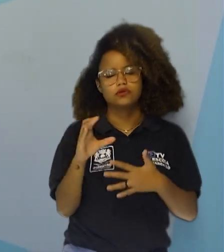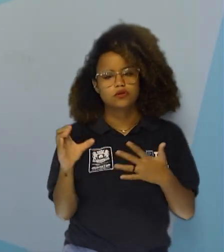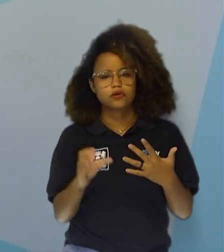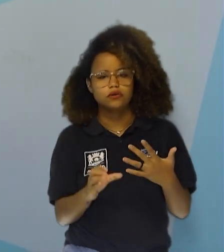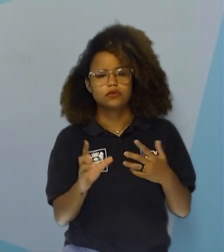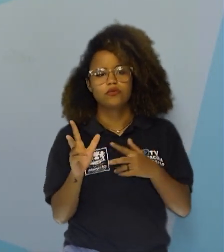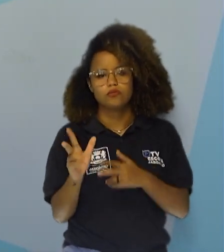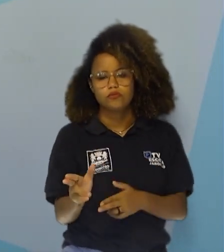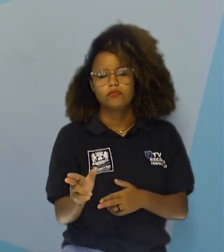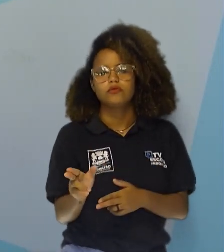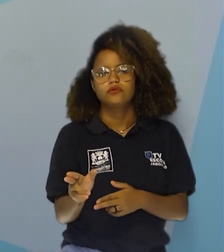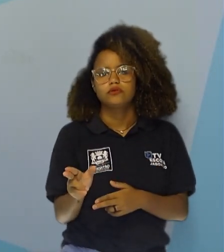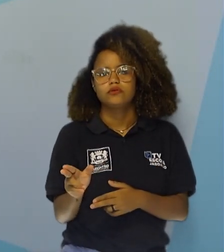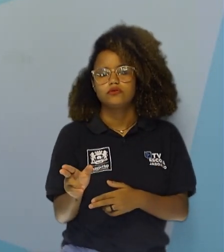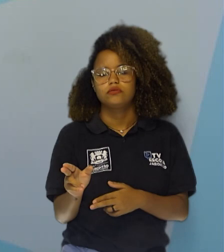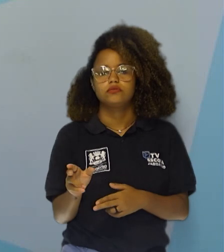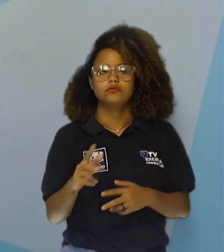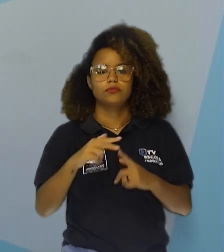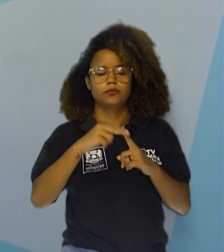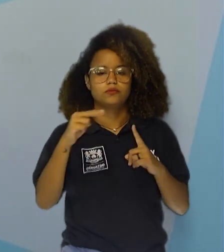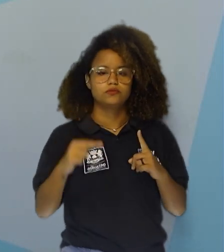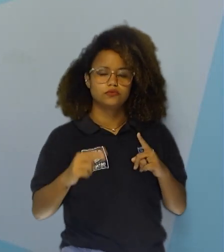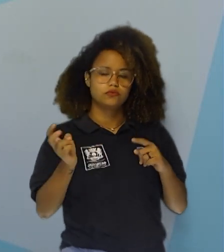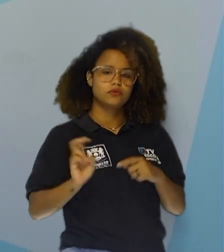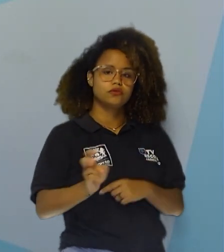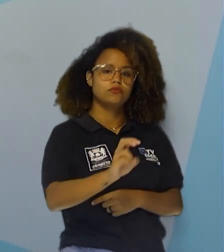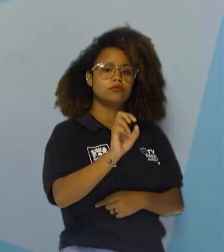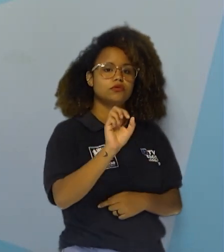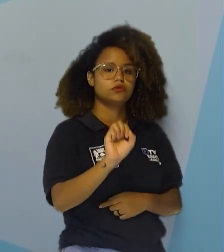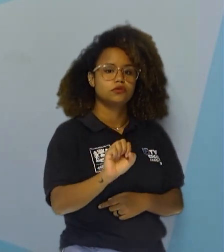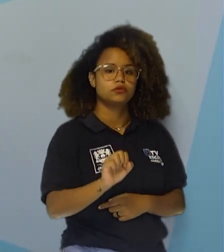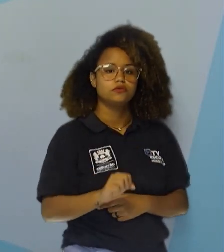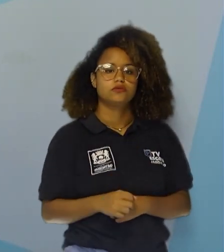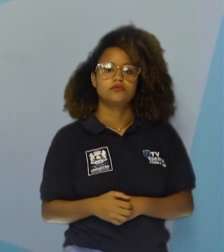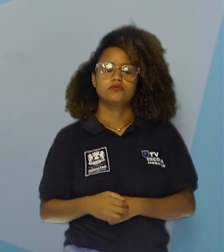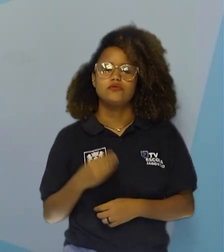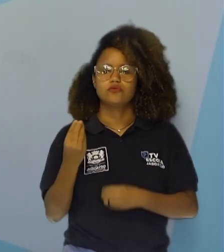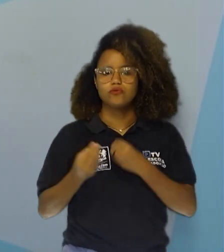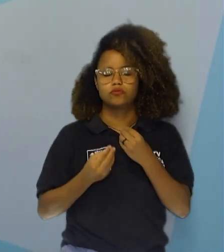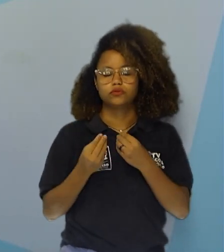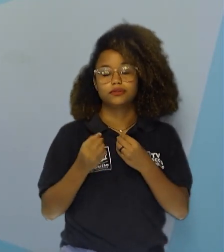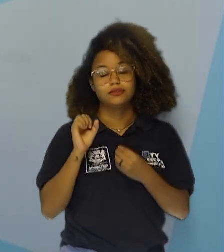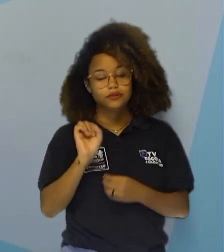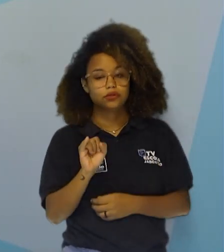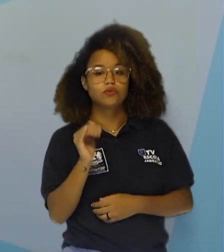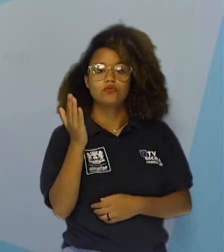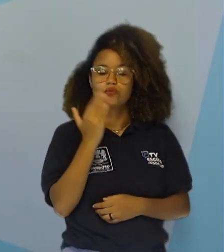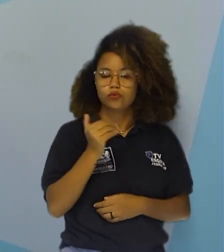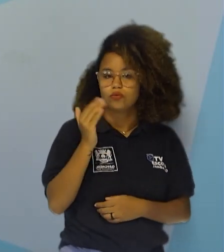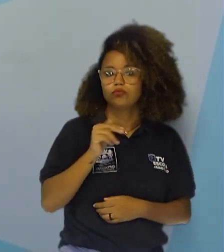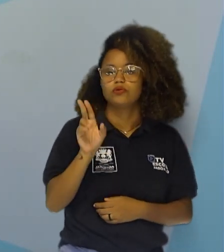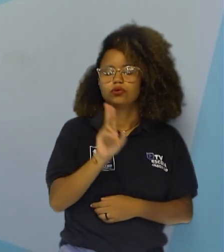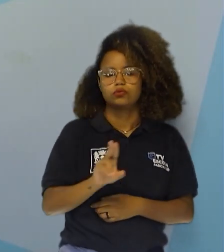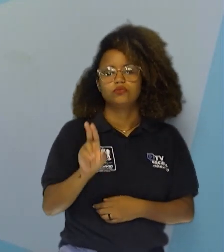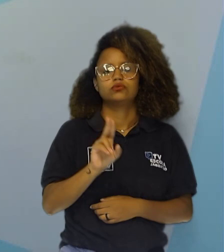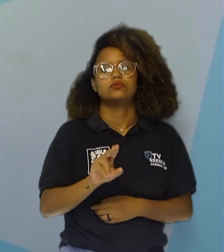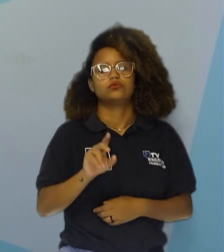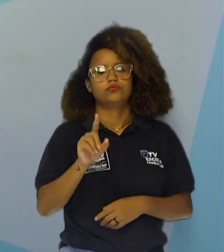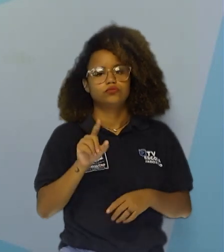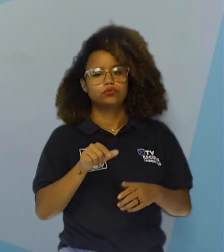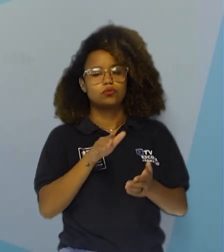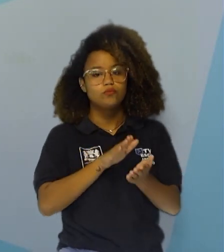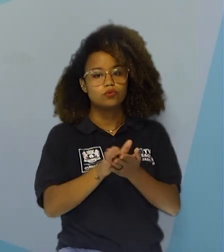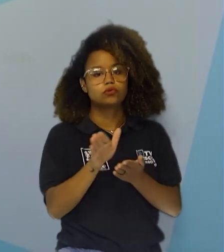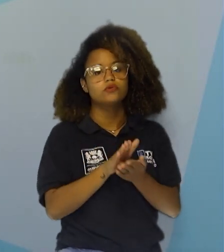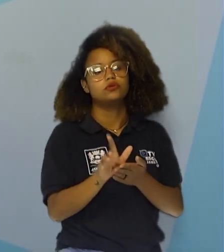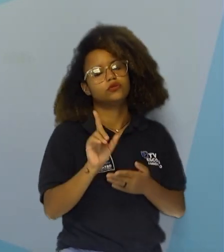mesma hipótese da cobra. Se ela vai, como ela se alimenta do produtor,